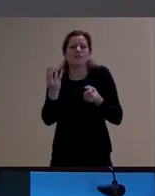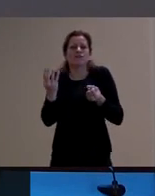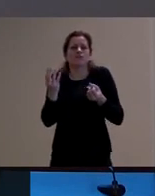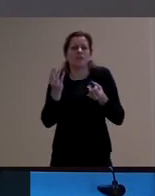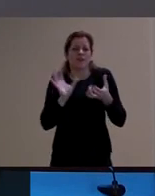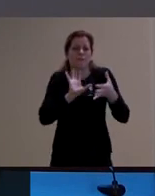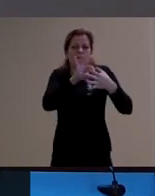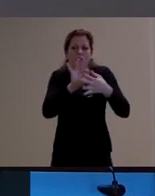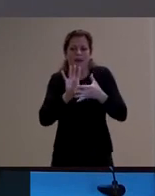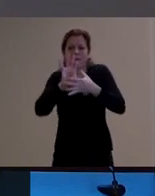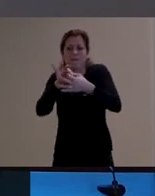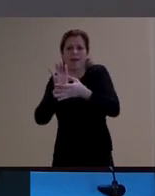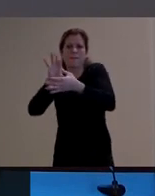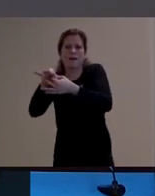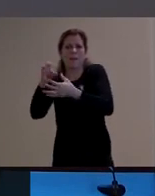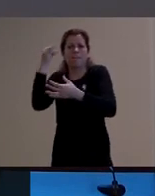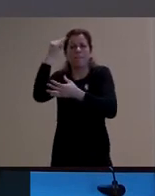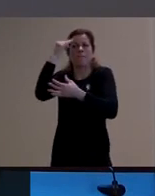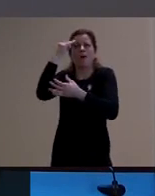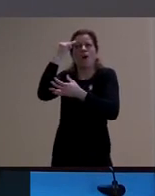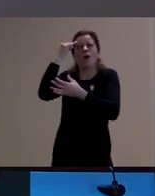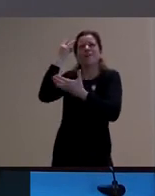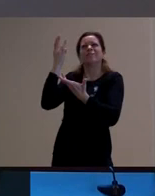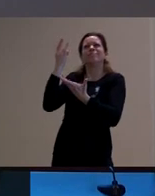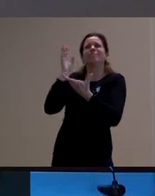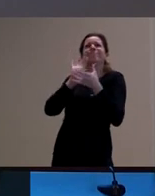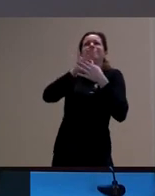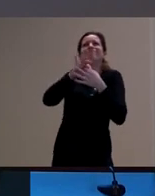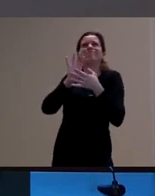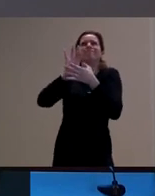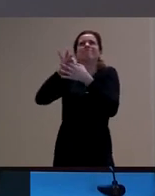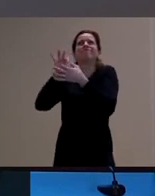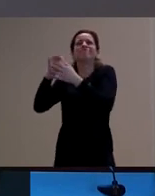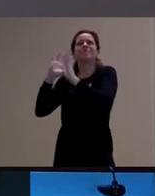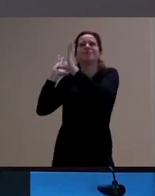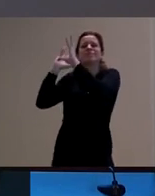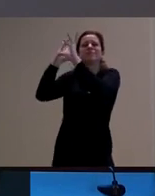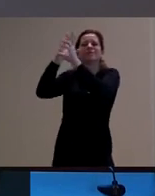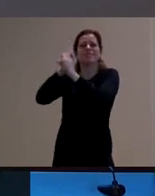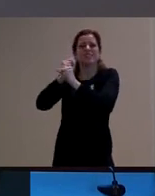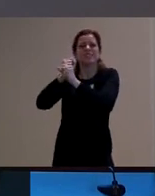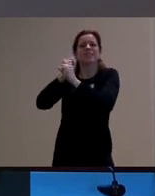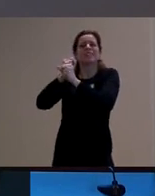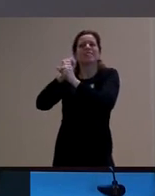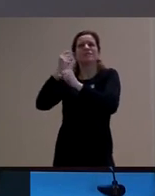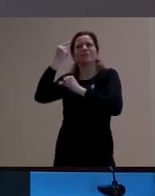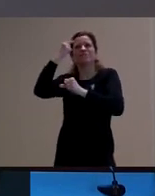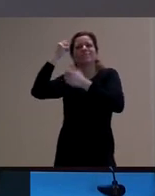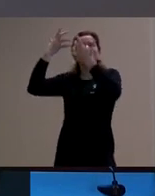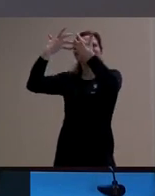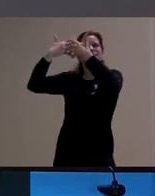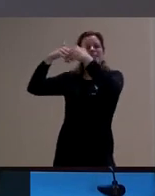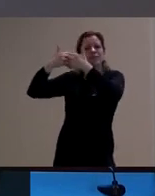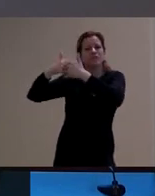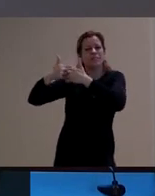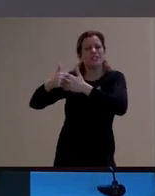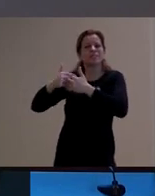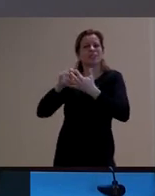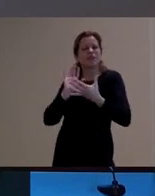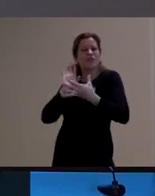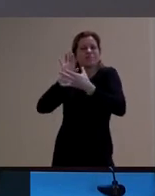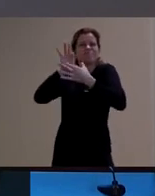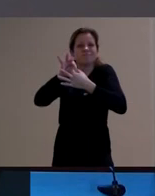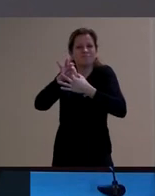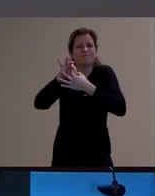de memórias que ele organiza nesse livro e que vão dialogando em alguma medida entre si